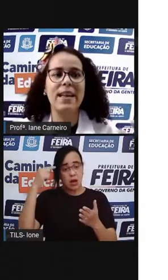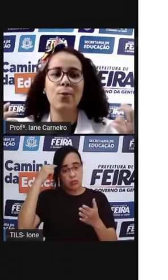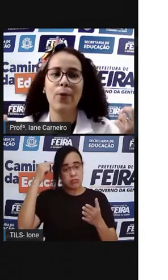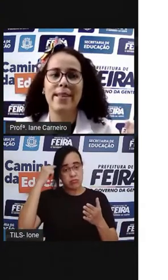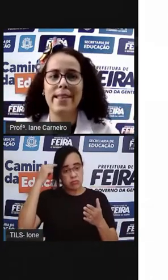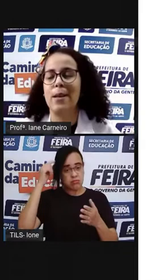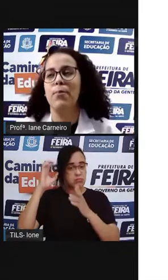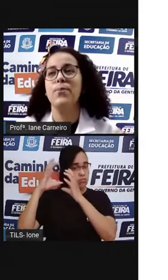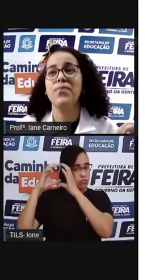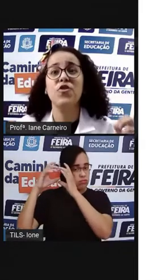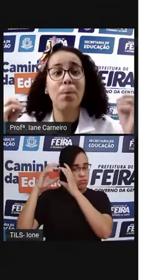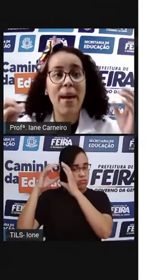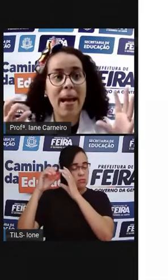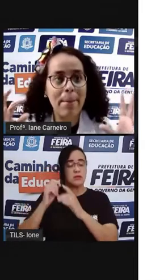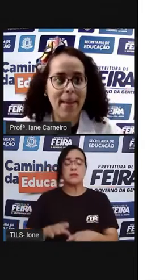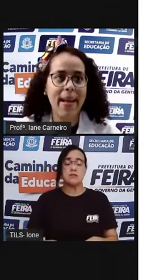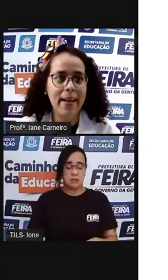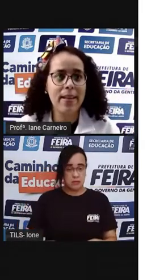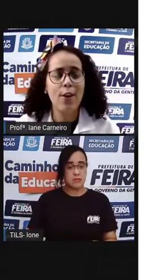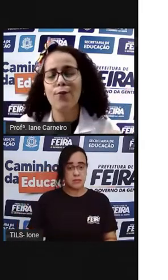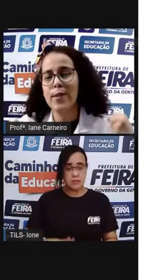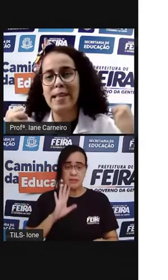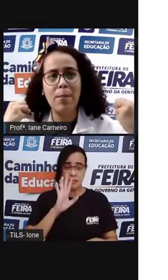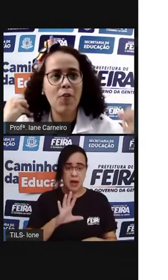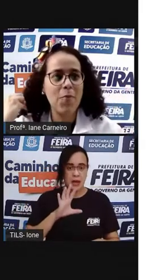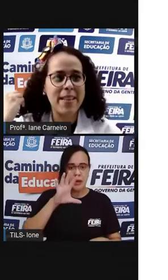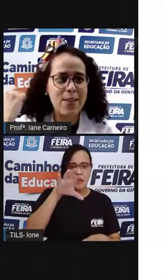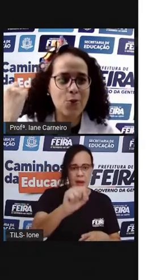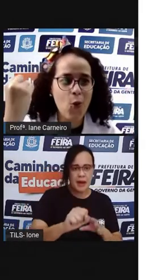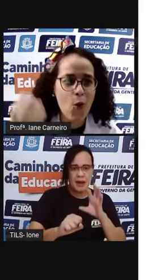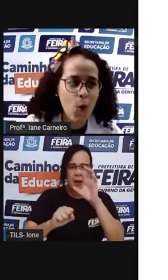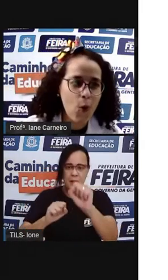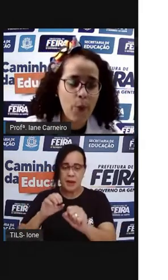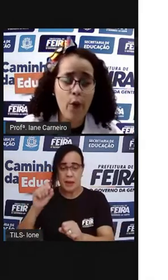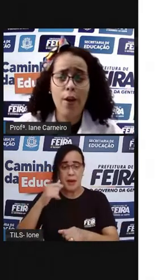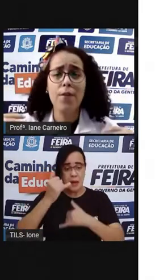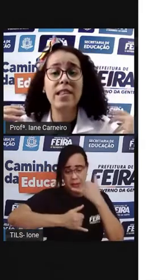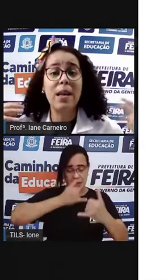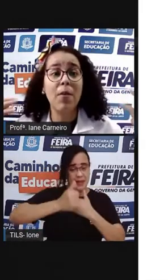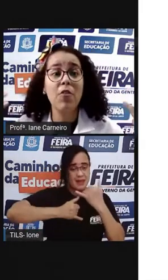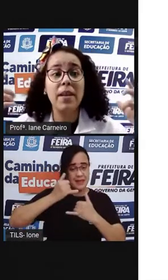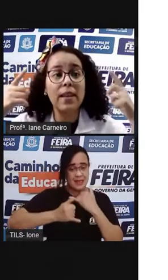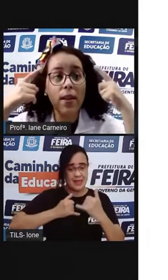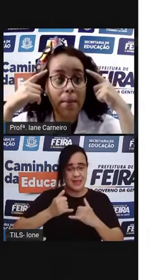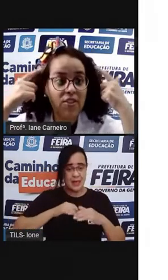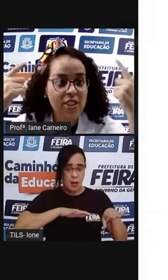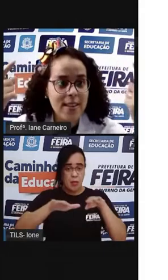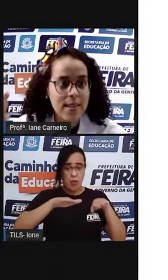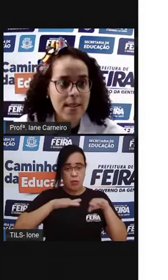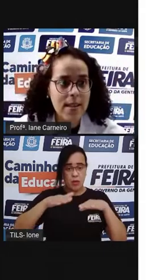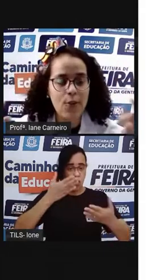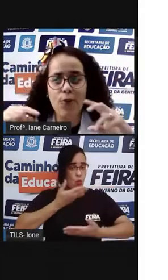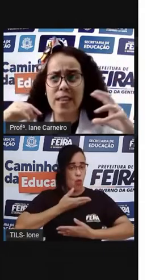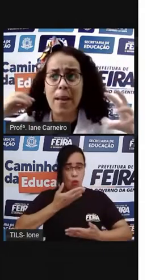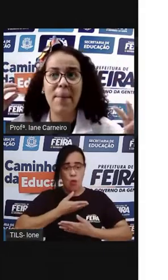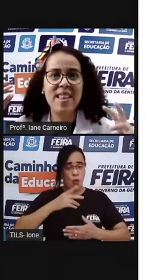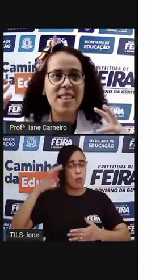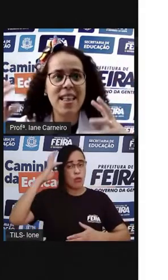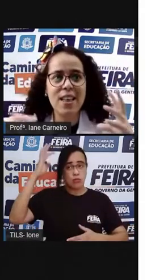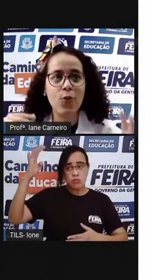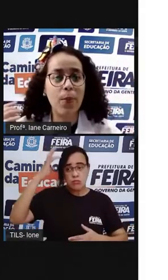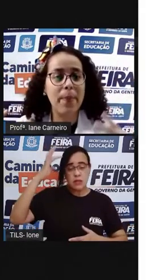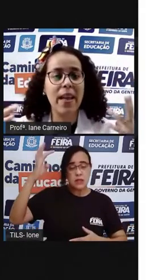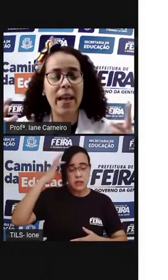está brincando, por exemplo, de pega-pega, você está movimentando o corpo, você está movimentando a imaginação, você está